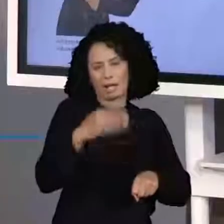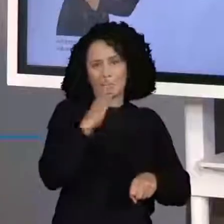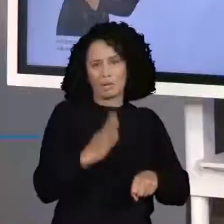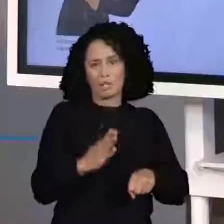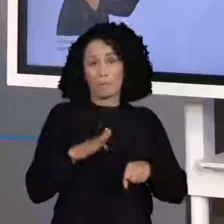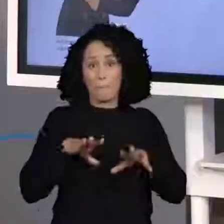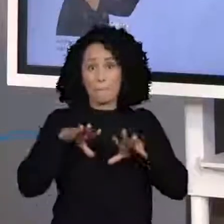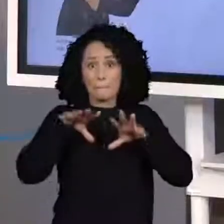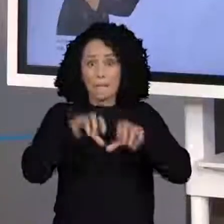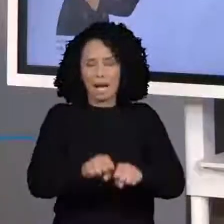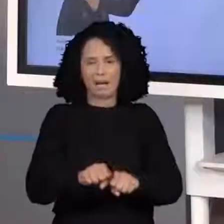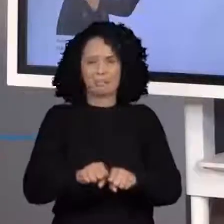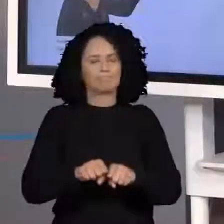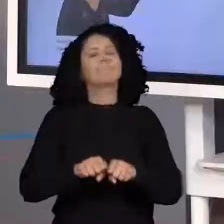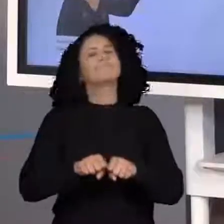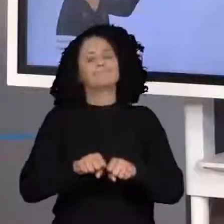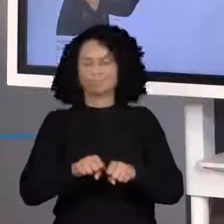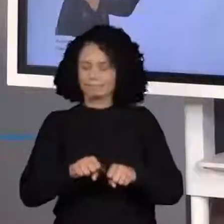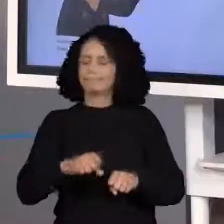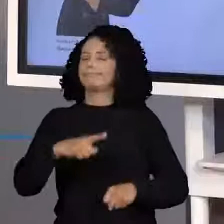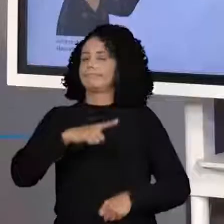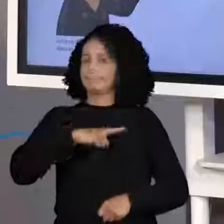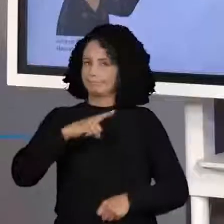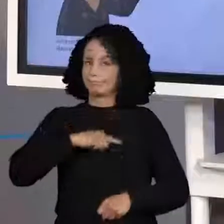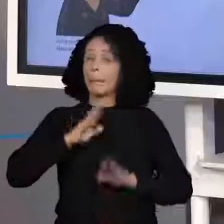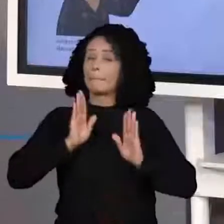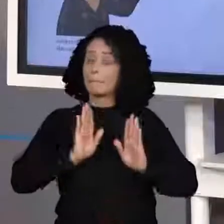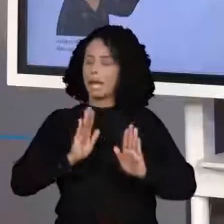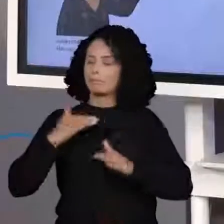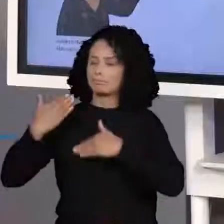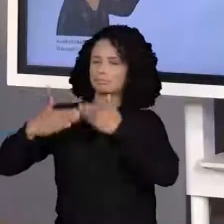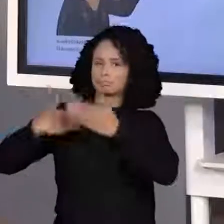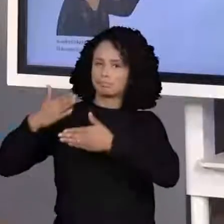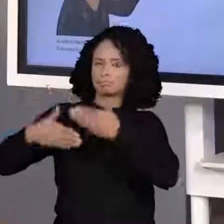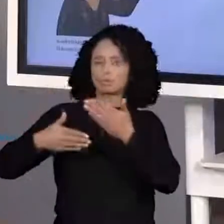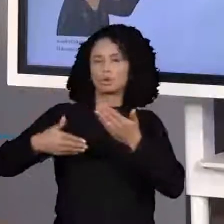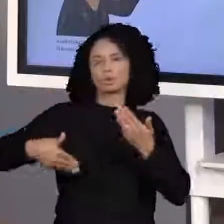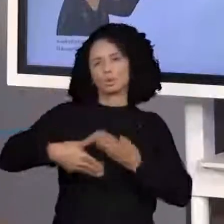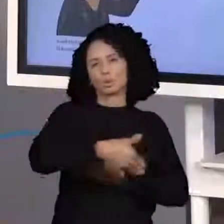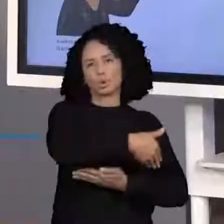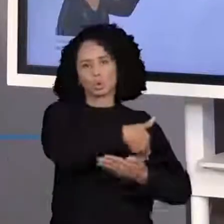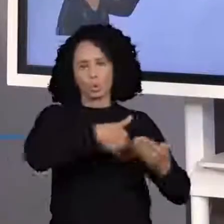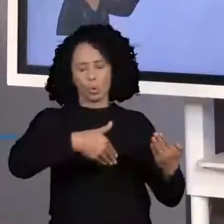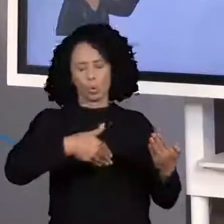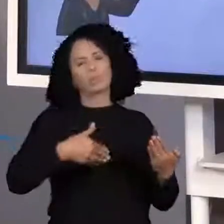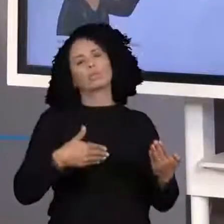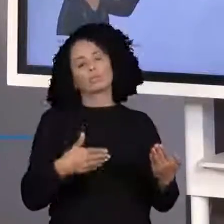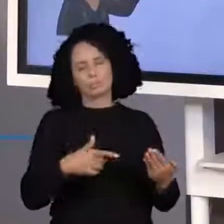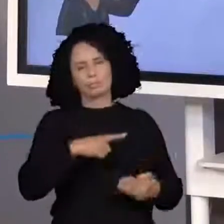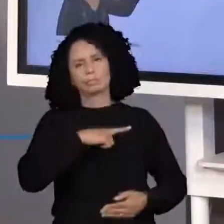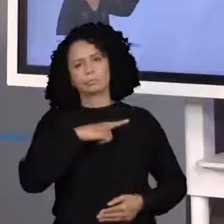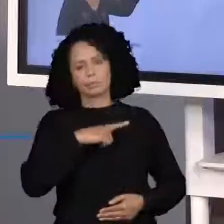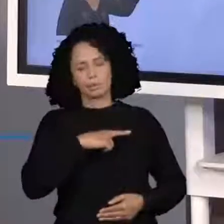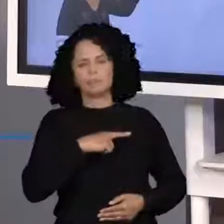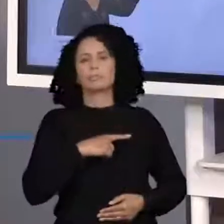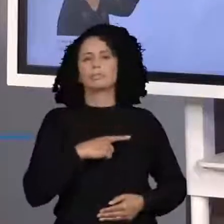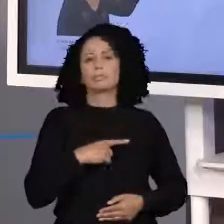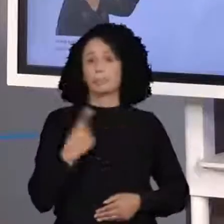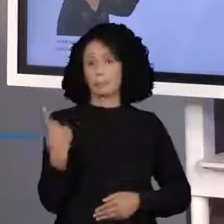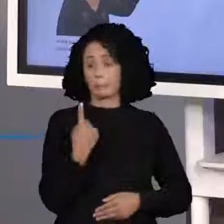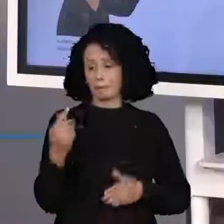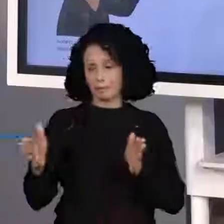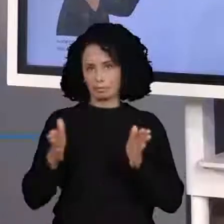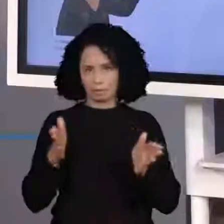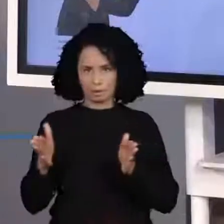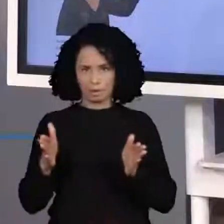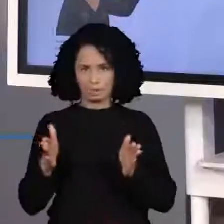inicialmente eles fazem esse processo de troca aí com os indígenas. Então tem dois momentos aí que a gente precisa separar. Primeiro momento,